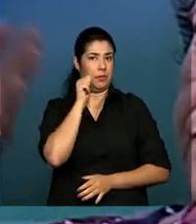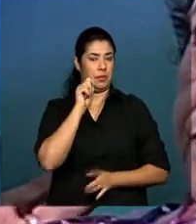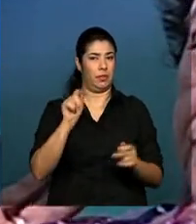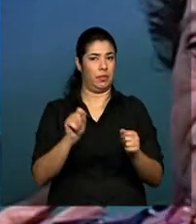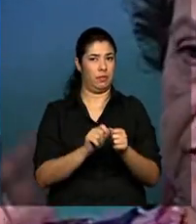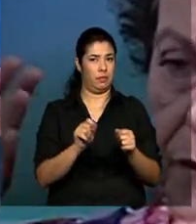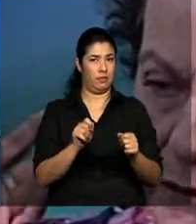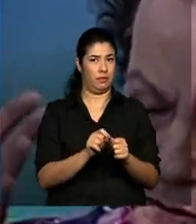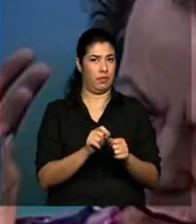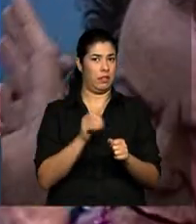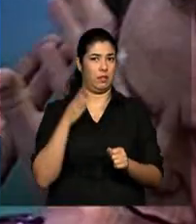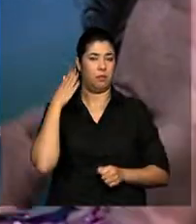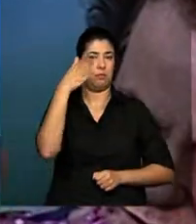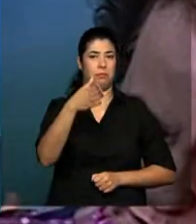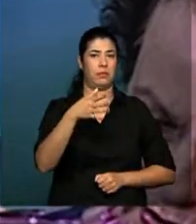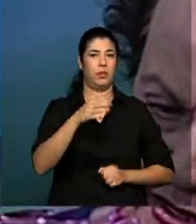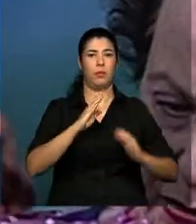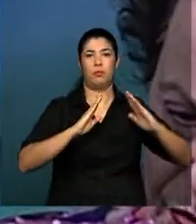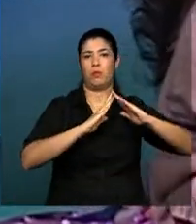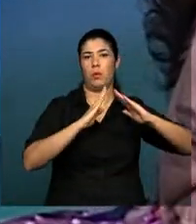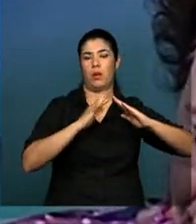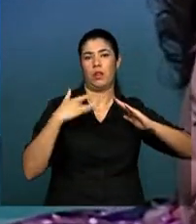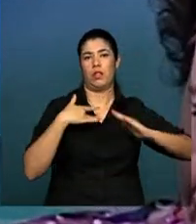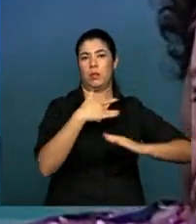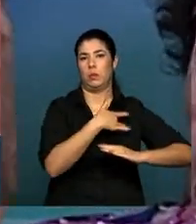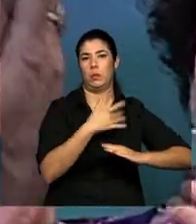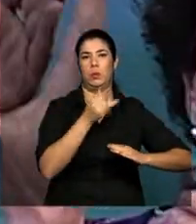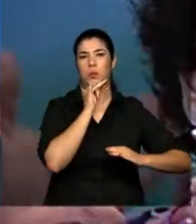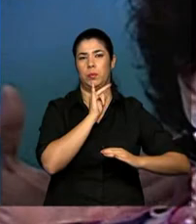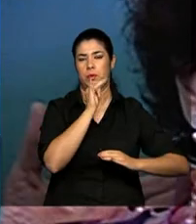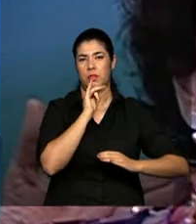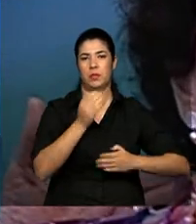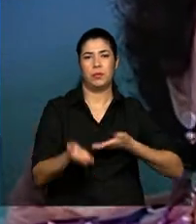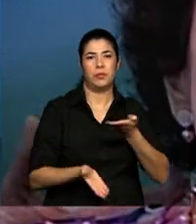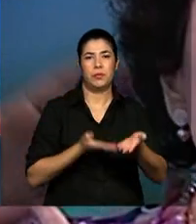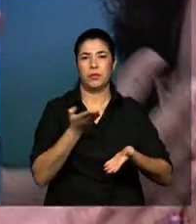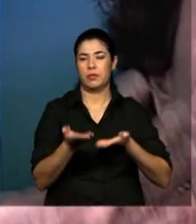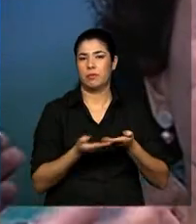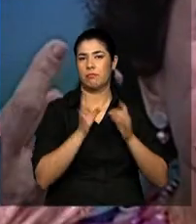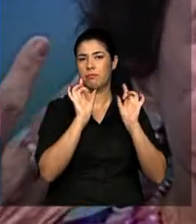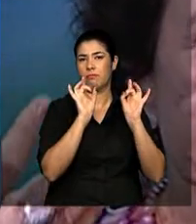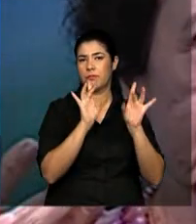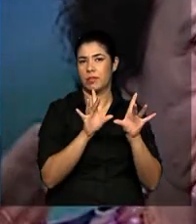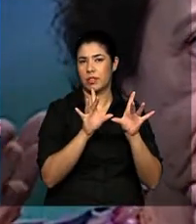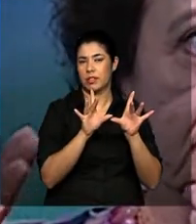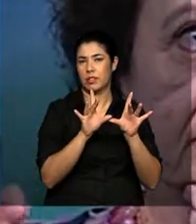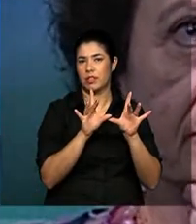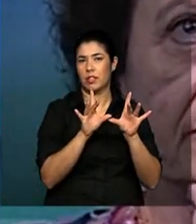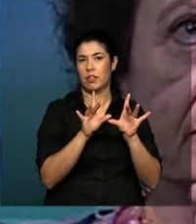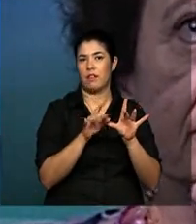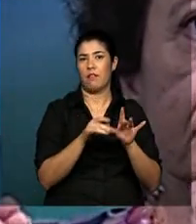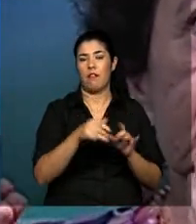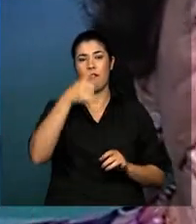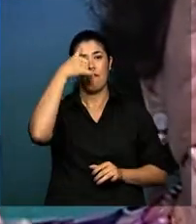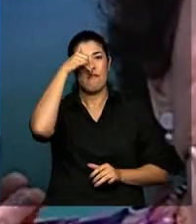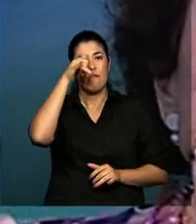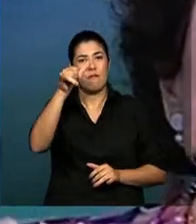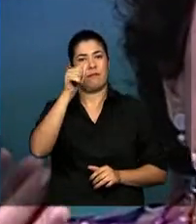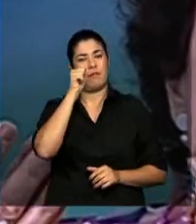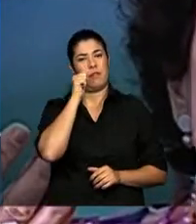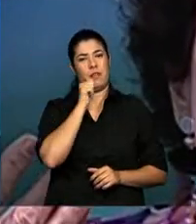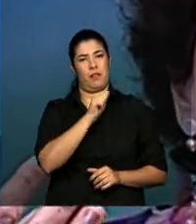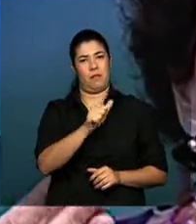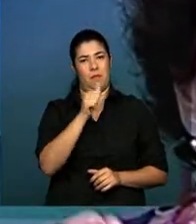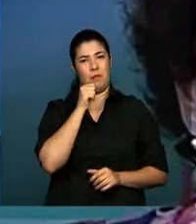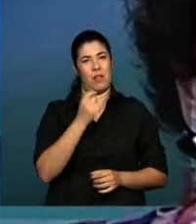num posto, numa unidade básica de saúde ou num atendimento de saúde, ele vai prevalecer. A mulher tem que